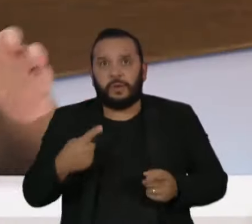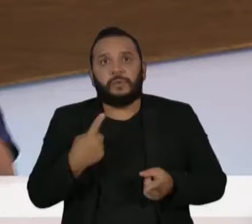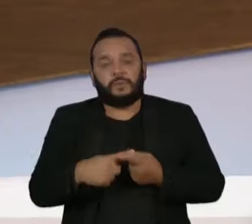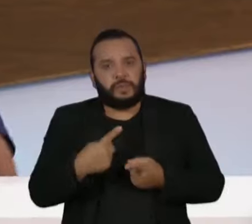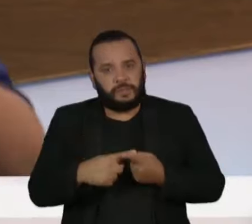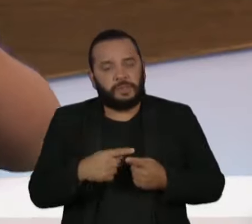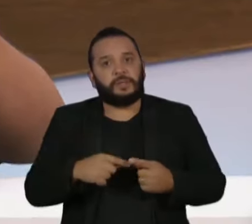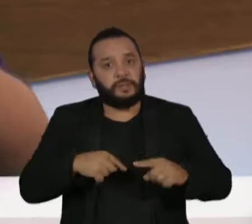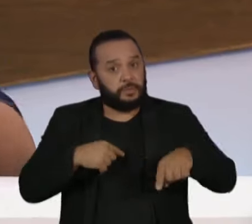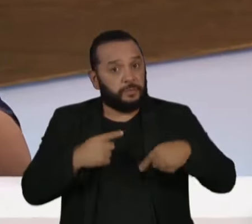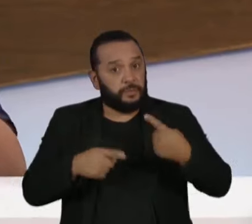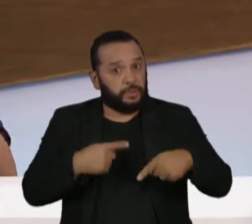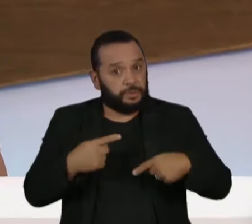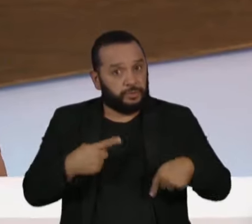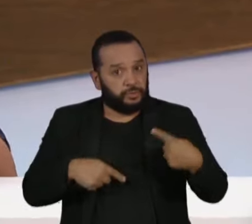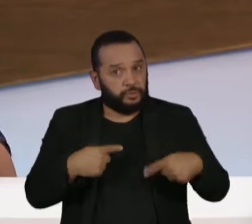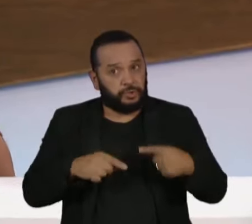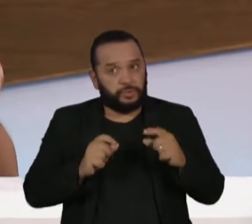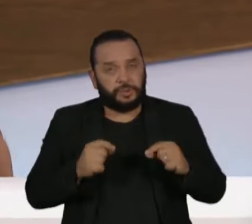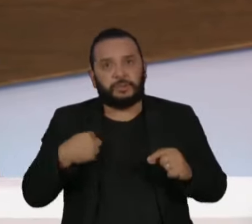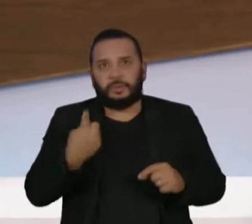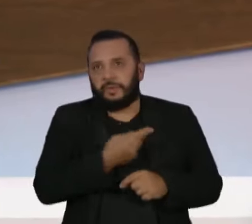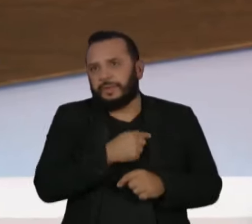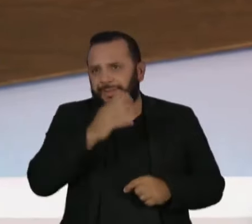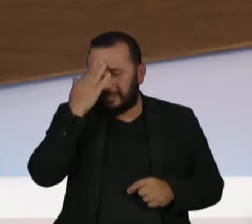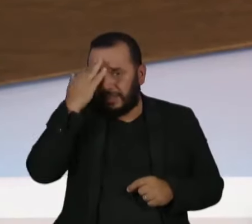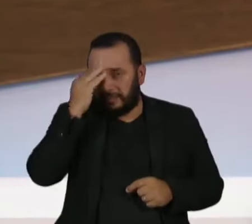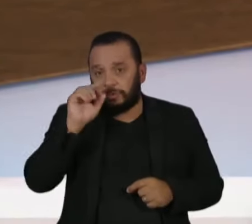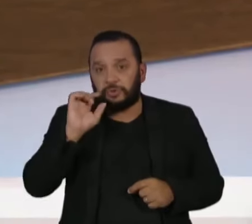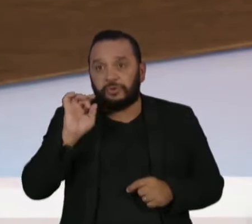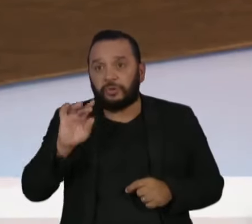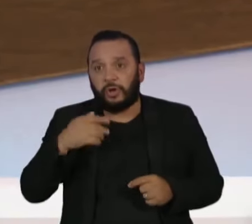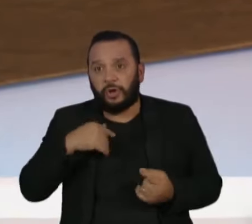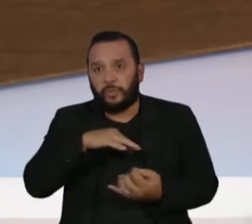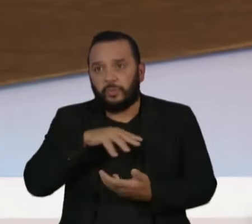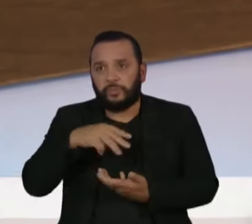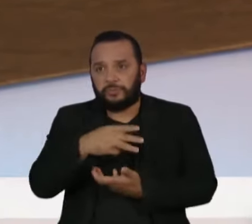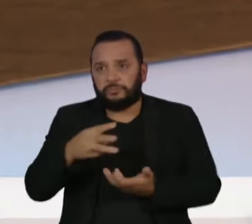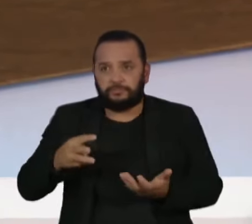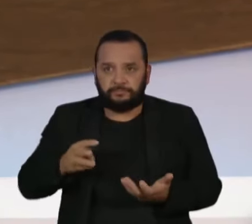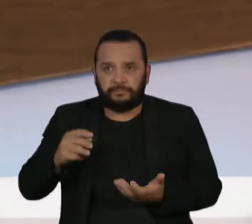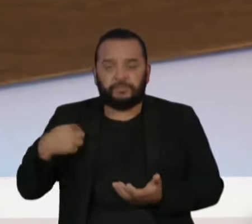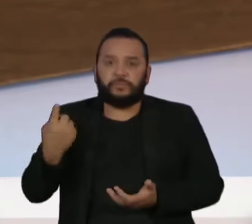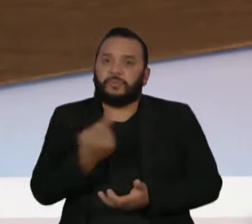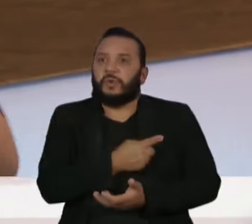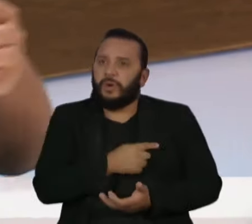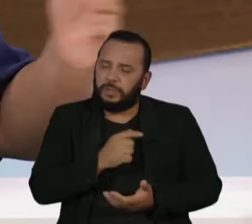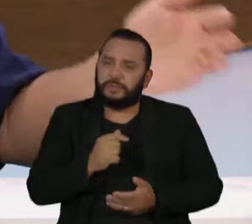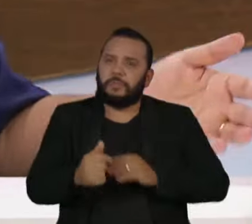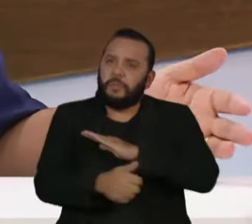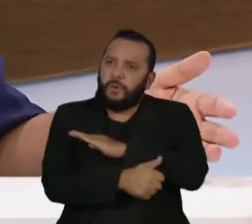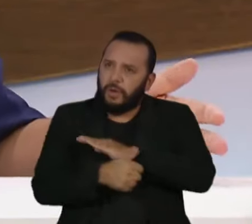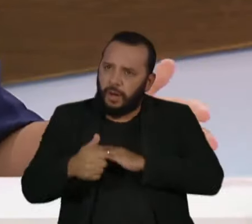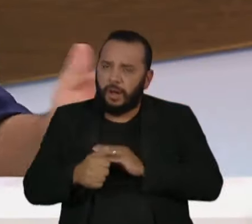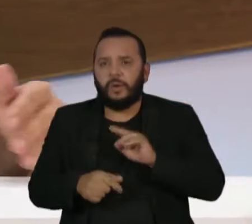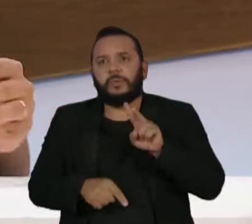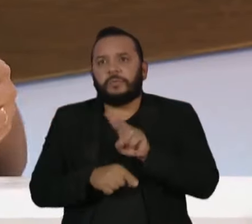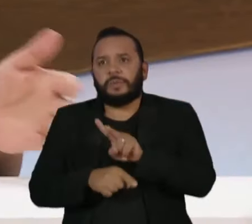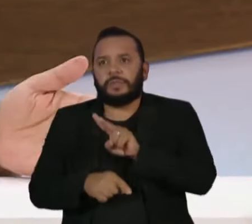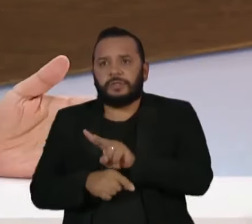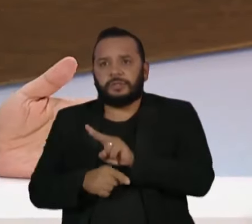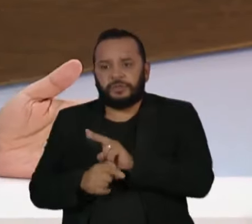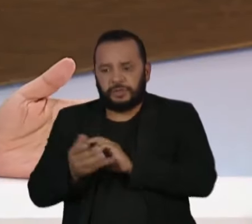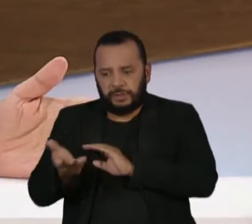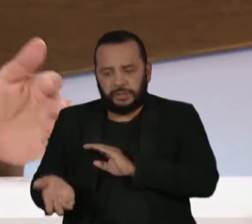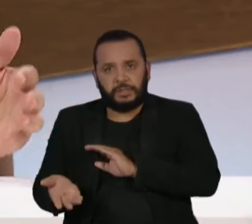eu também quero discutir depois, aparentemente, até onde a gente sabe, só tem aqui. Não é nosso dever moral levar a vida a outros lugares? A gente